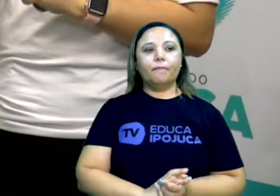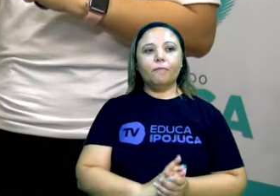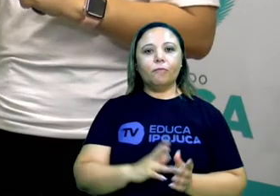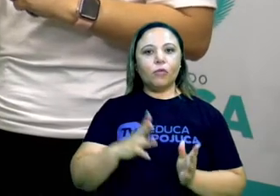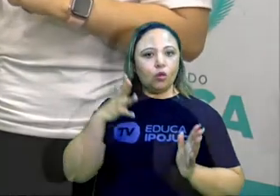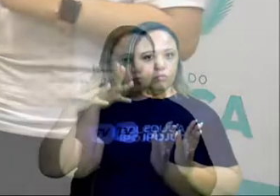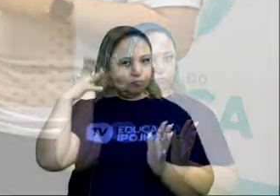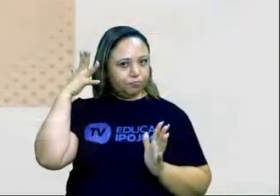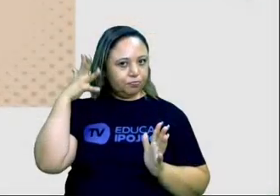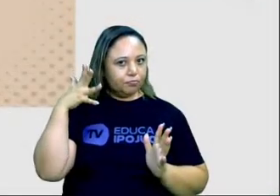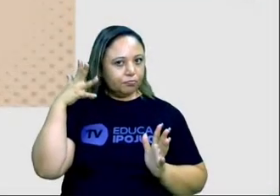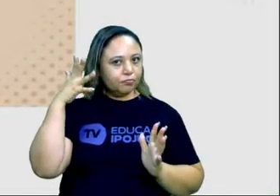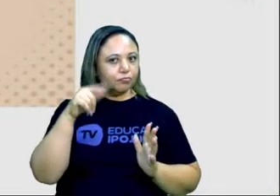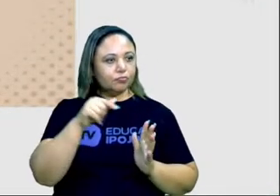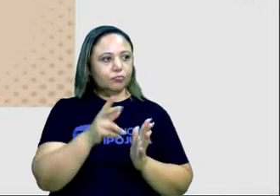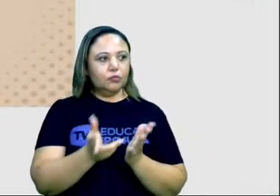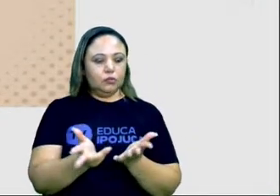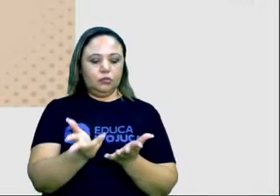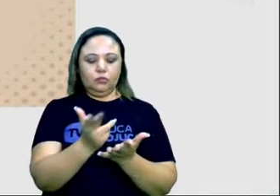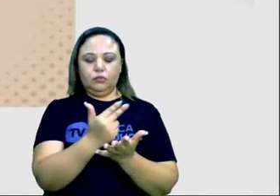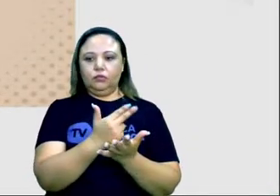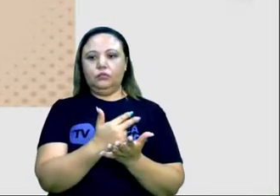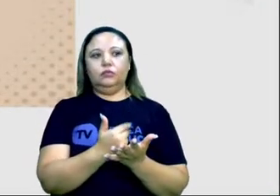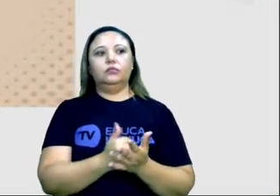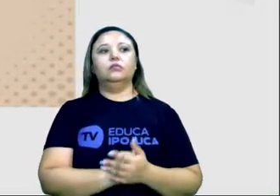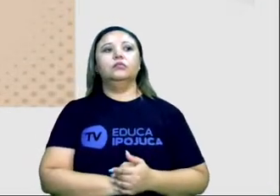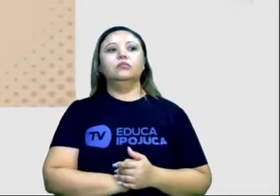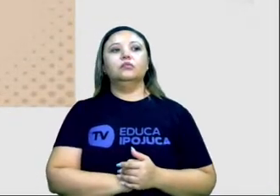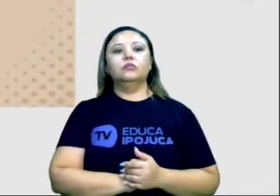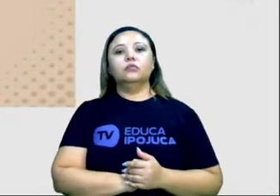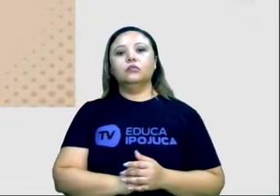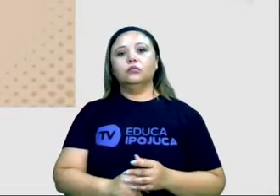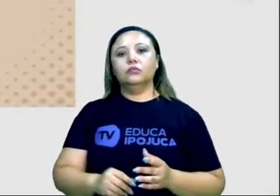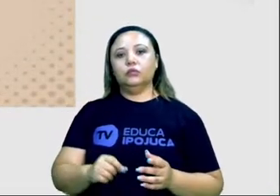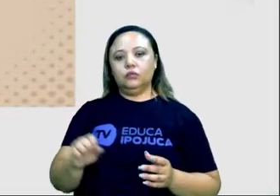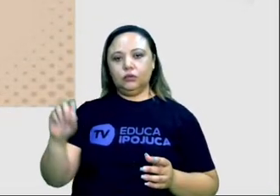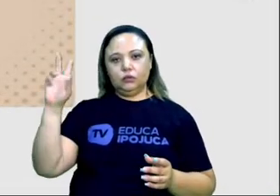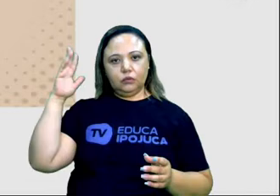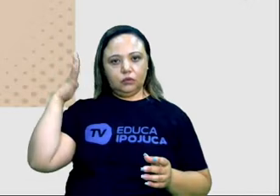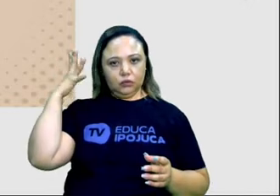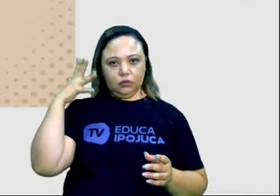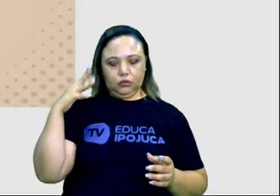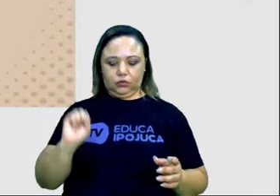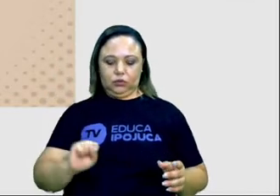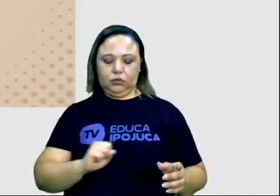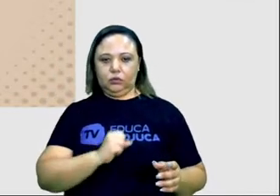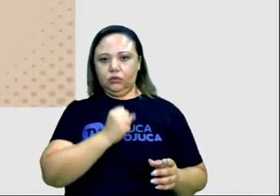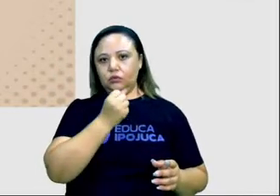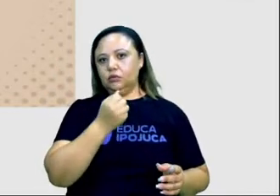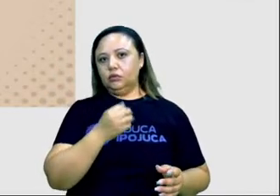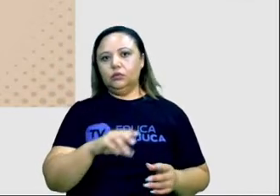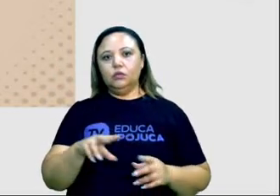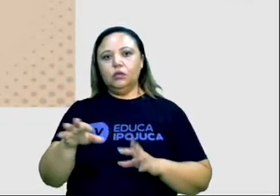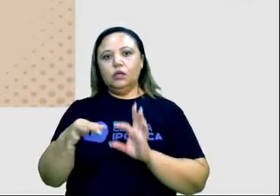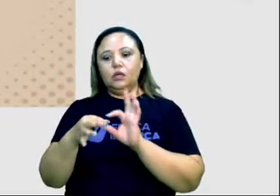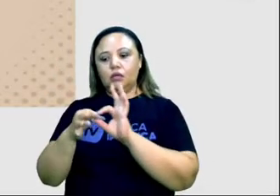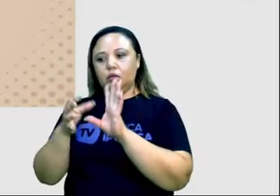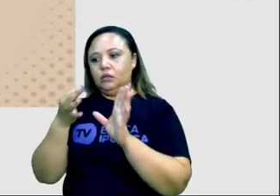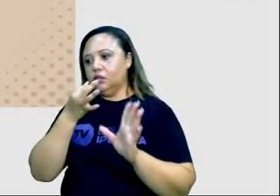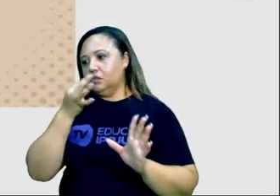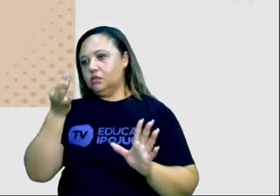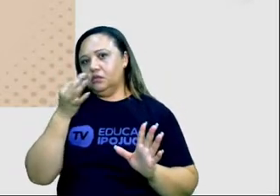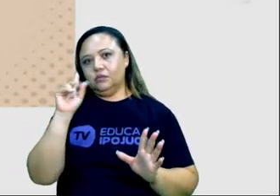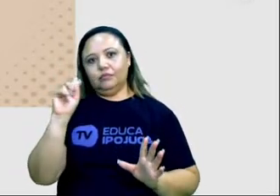Observe aqui como é interessante esse post. Discurso de ódio não é liberdade de expressão, é